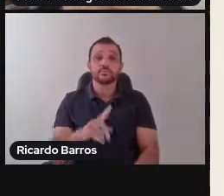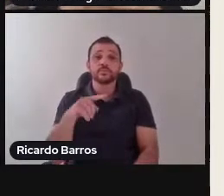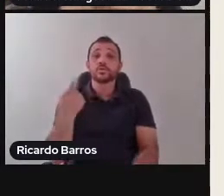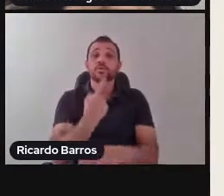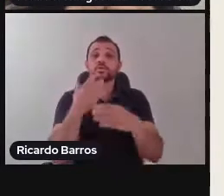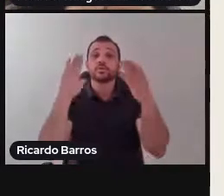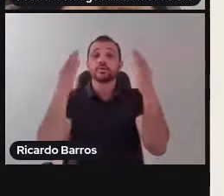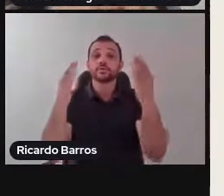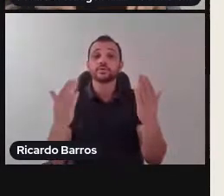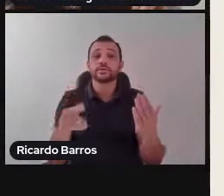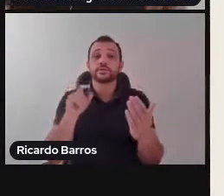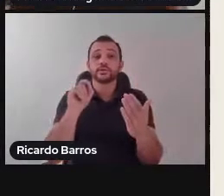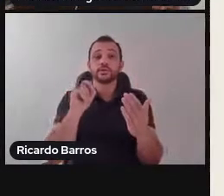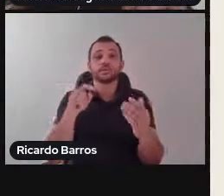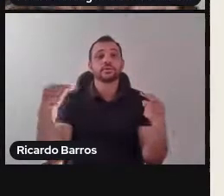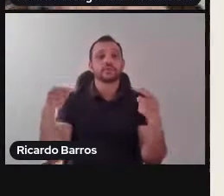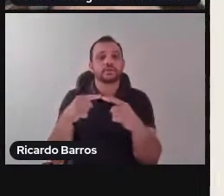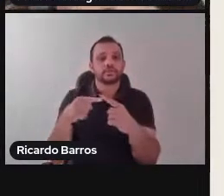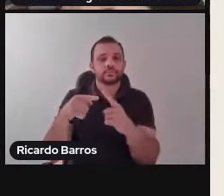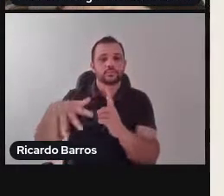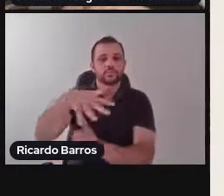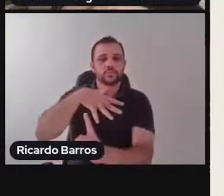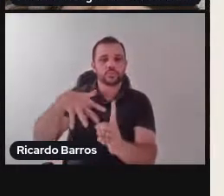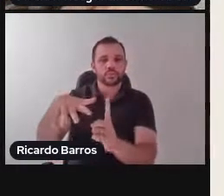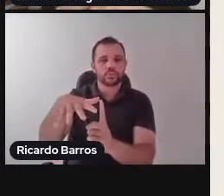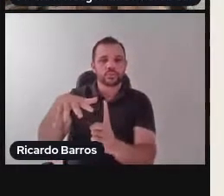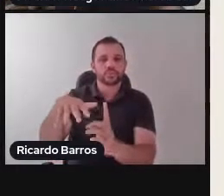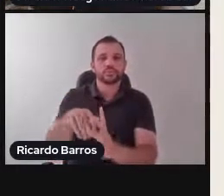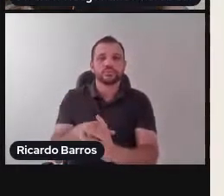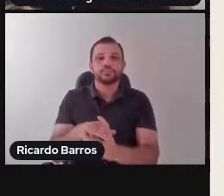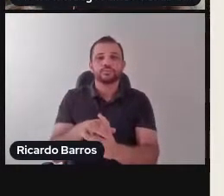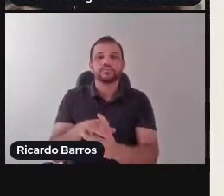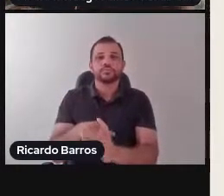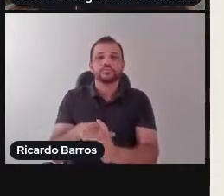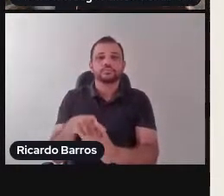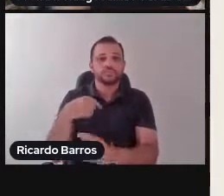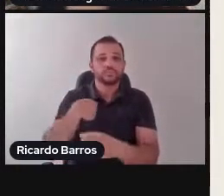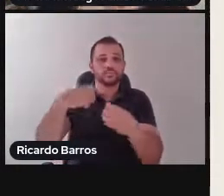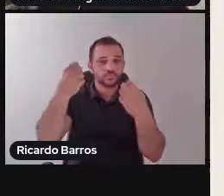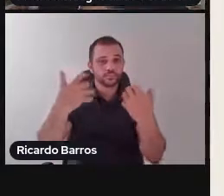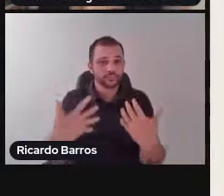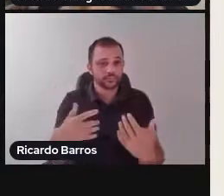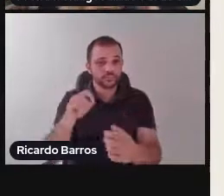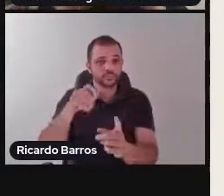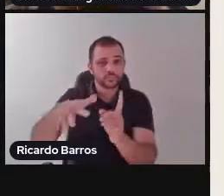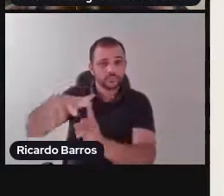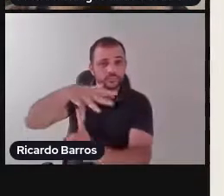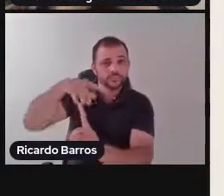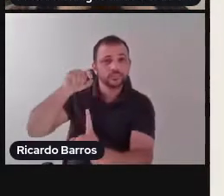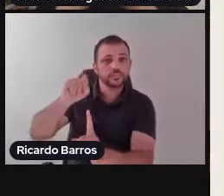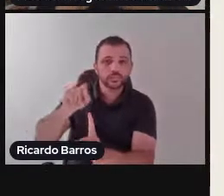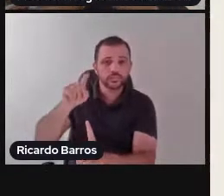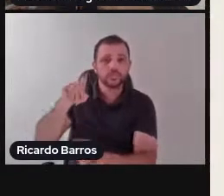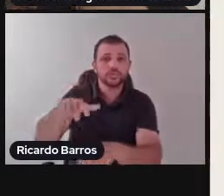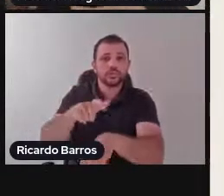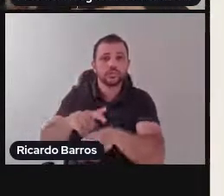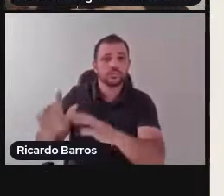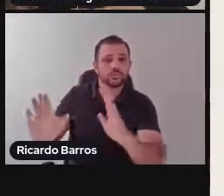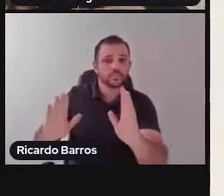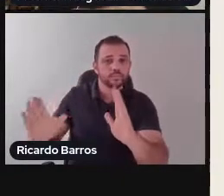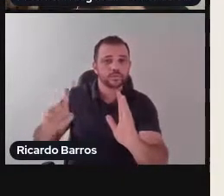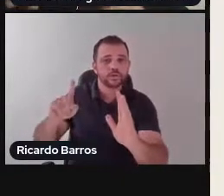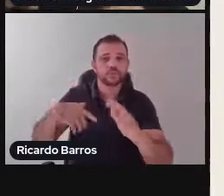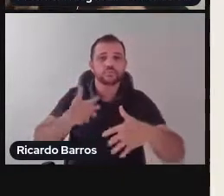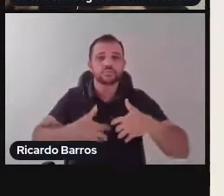contextualmente situada com efeito que se traz à tona. É um tempo de desassossego, é um tempo de crise, de